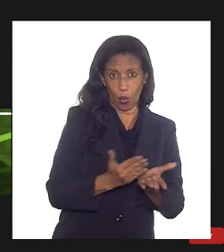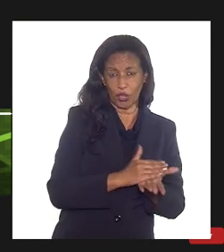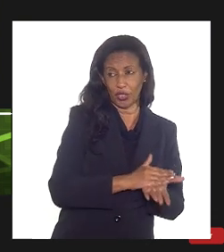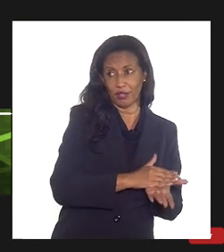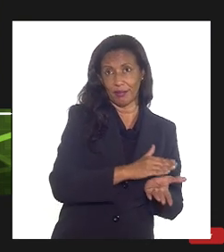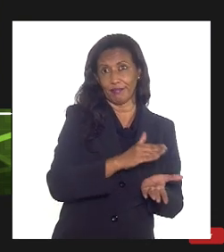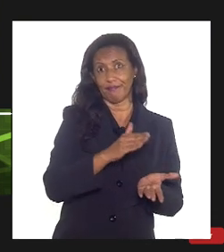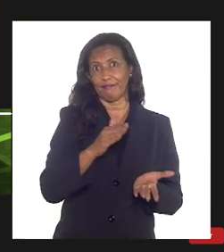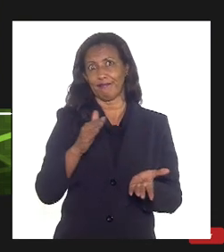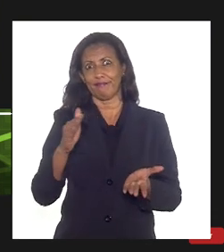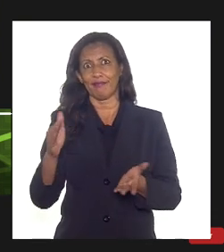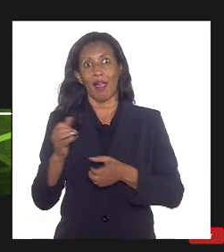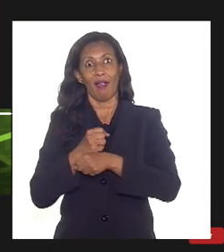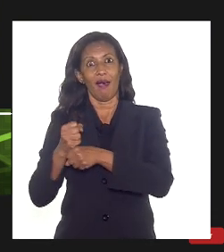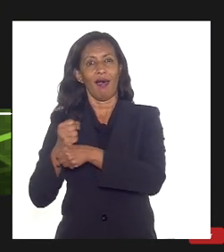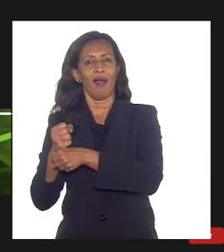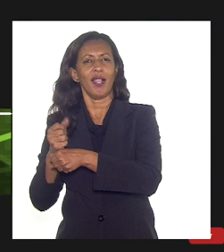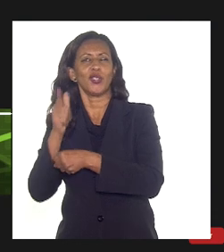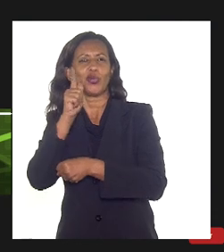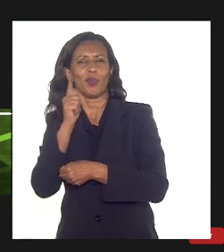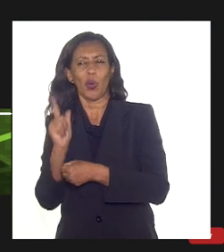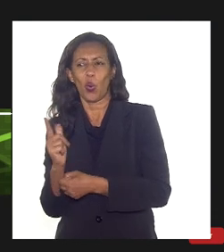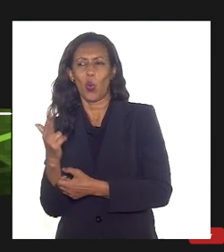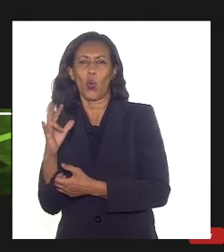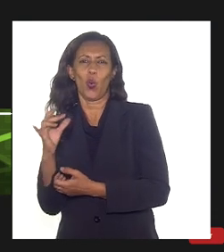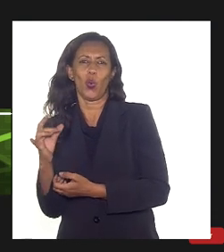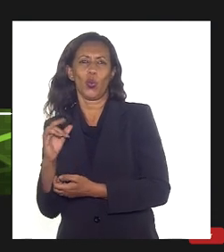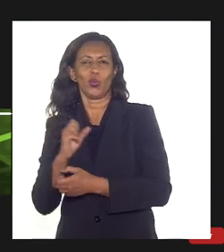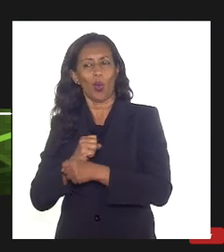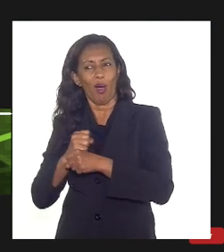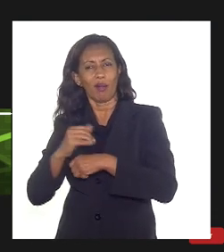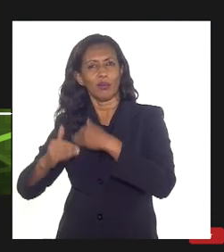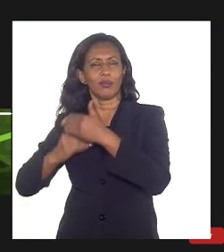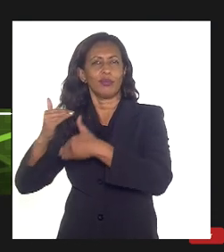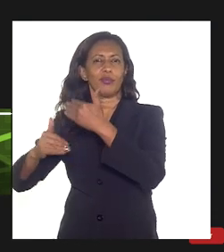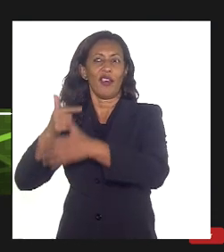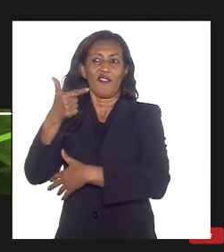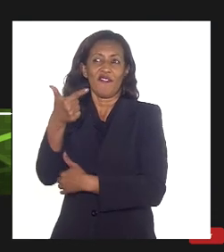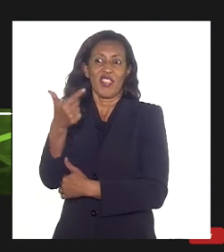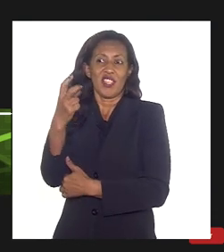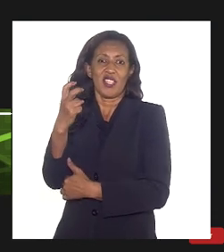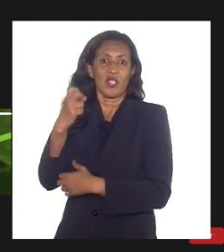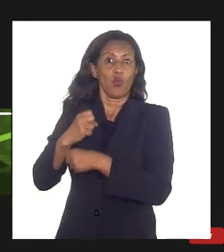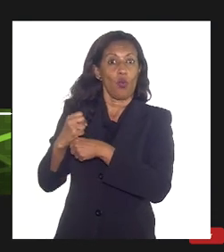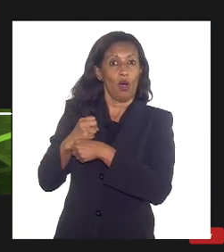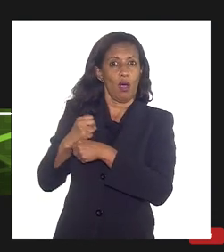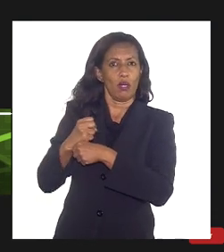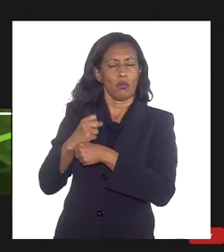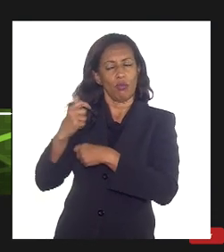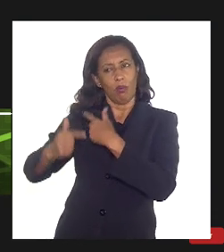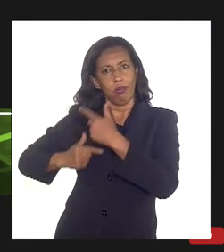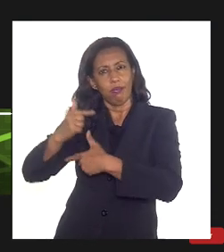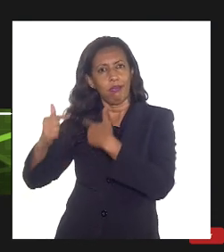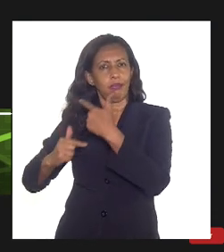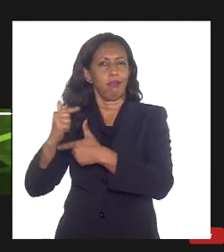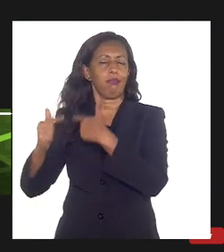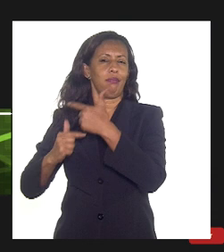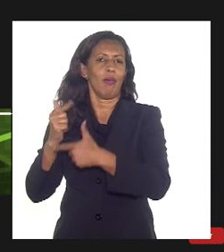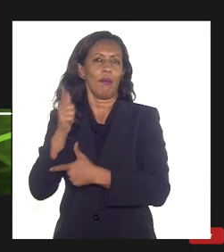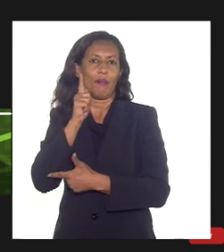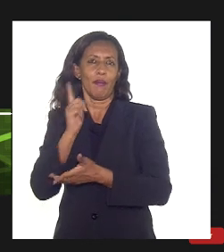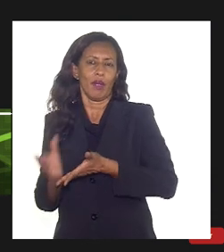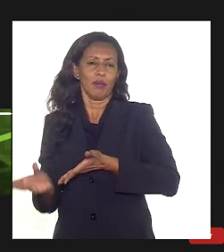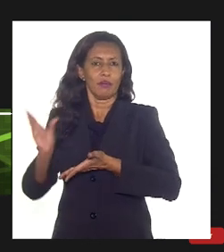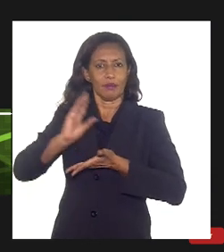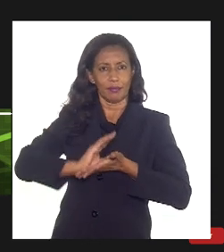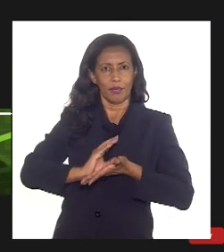já foi discutido aqui um pouco geralmente a gente está falando de 25 anos de produção um FPSO um projeto típico do